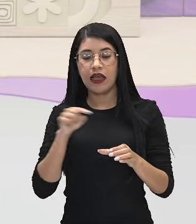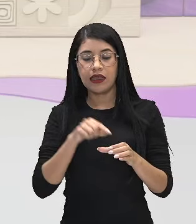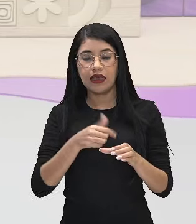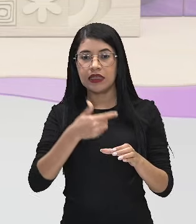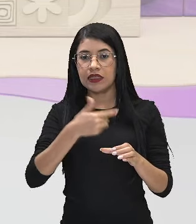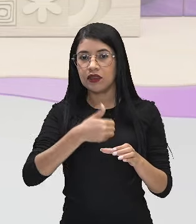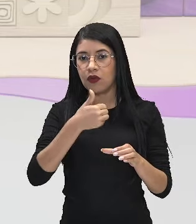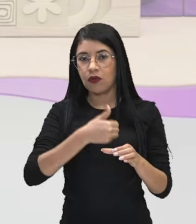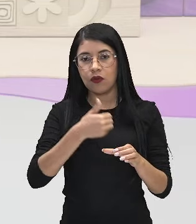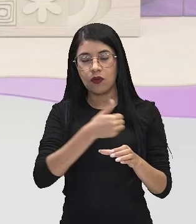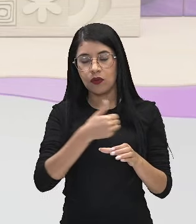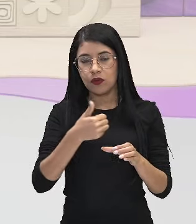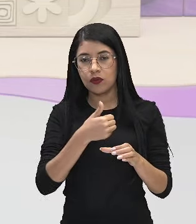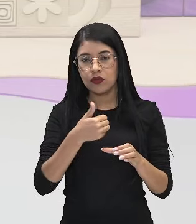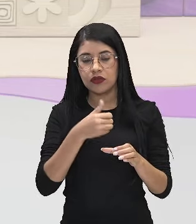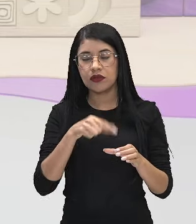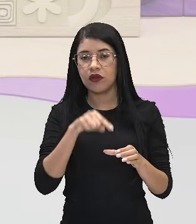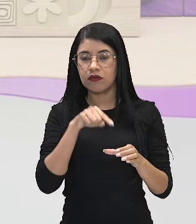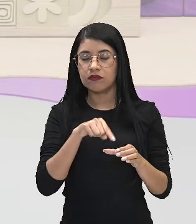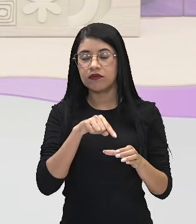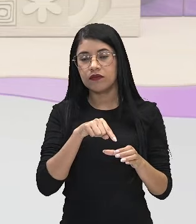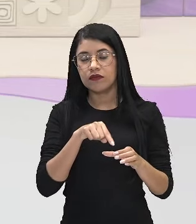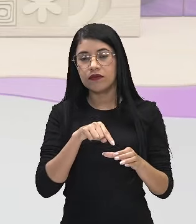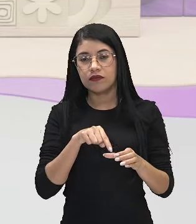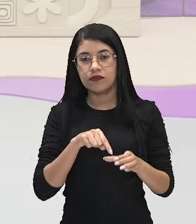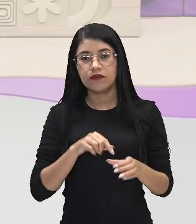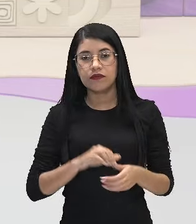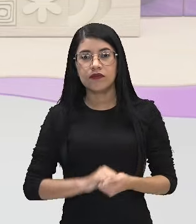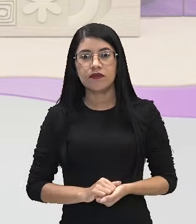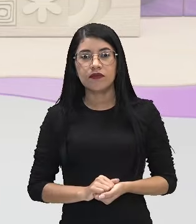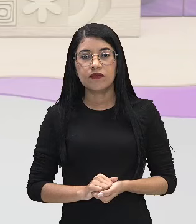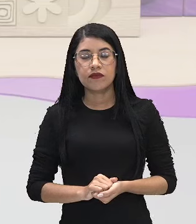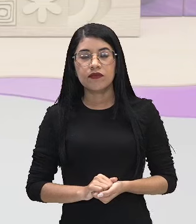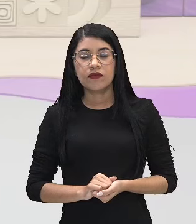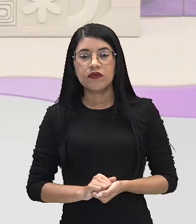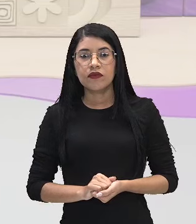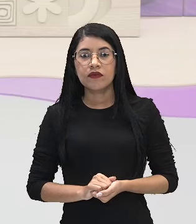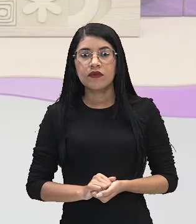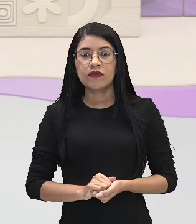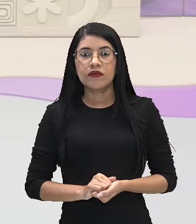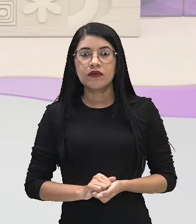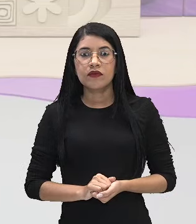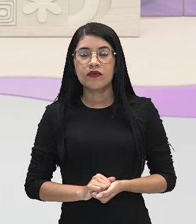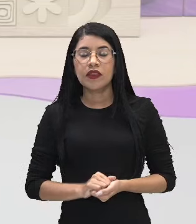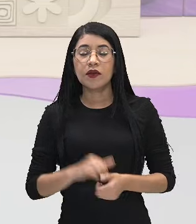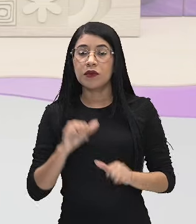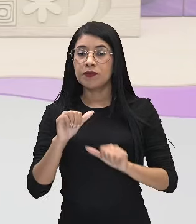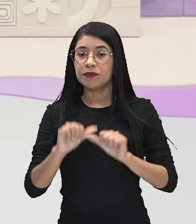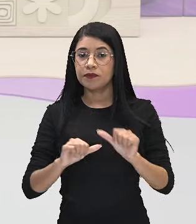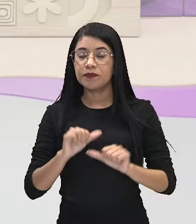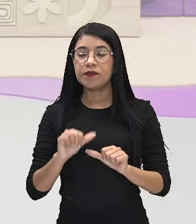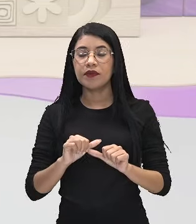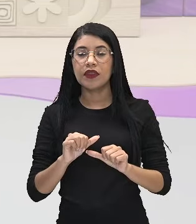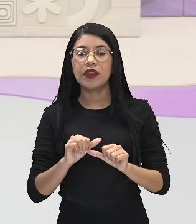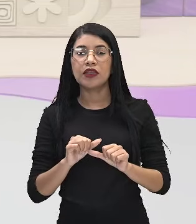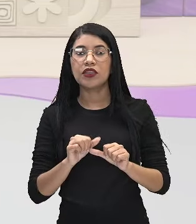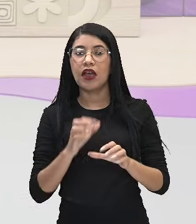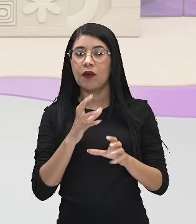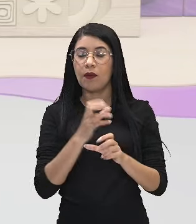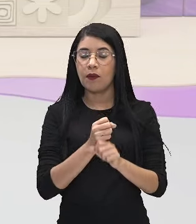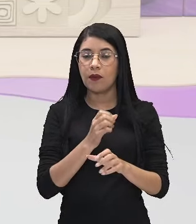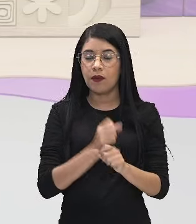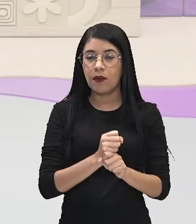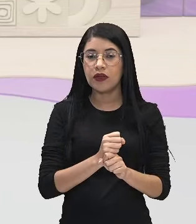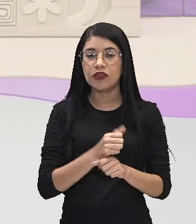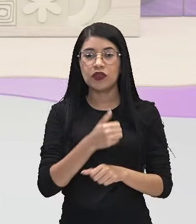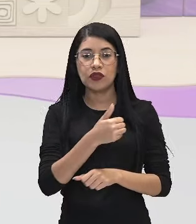eu não vou ter mais 12 opções, né? Eu vou ter somente 11. Então, essa mudança no espaço amostral de 12 para 11,